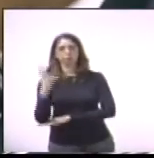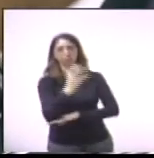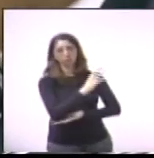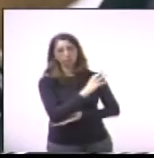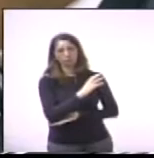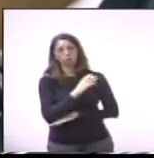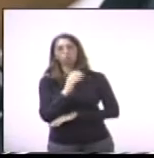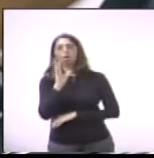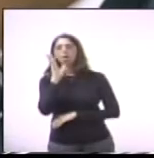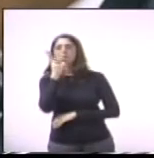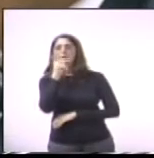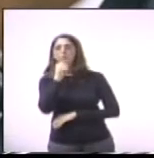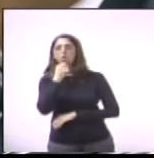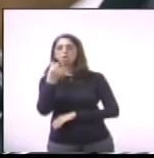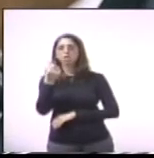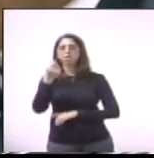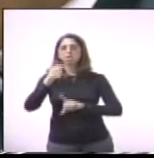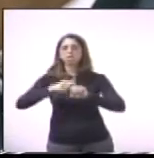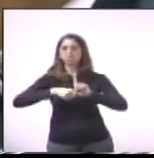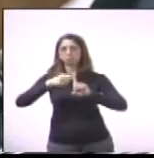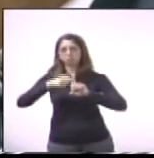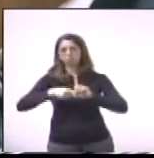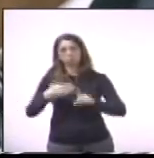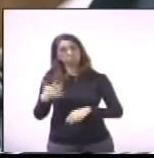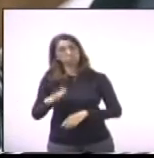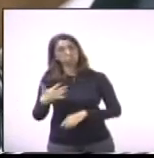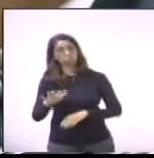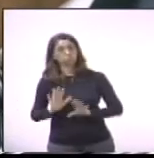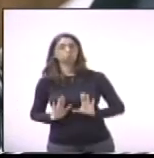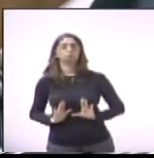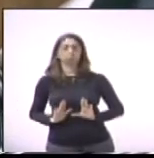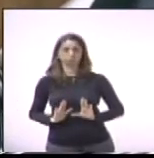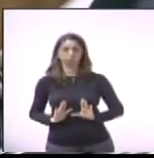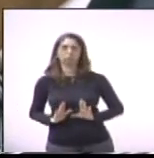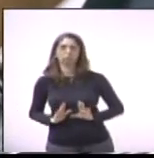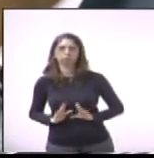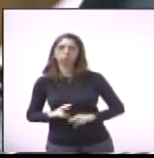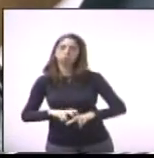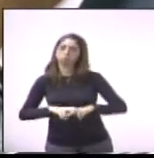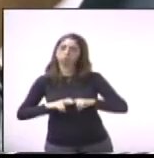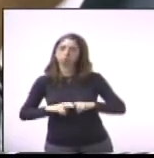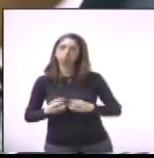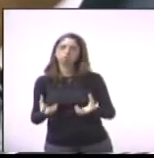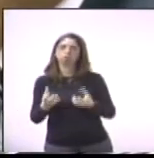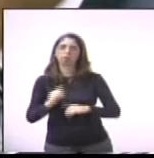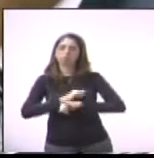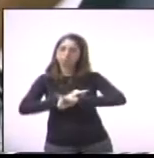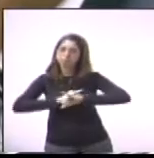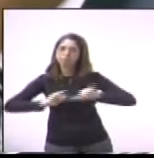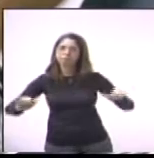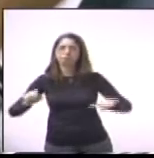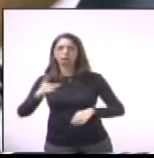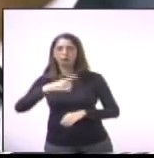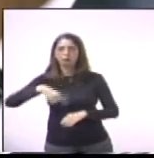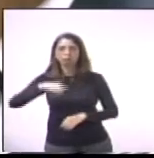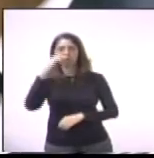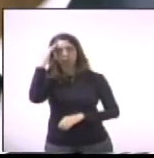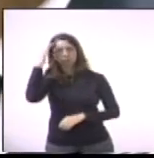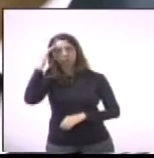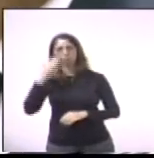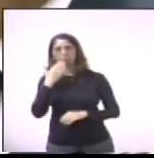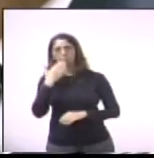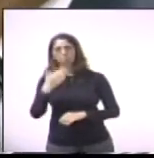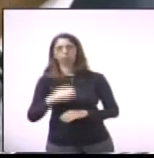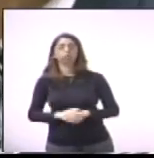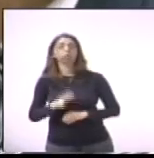mínimo seis meses para conseguir. Então, eu gostaria de deixar registrado aqui nessa casa esse